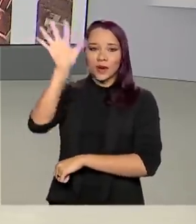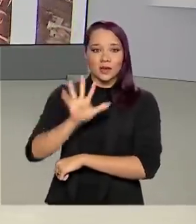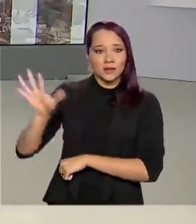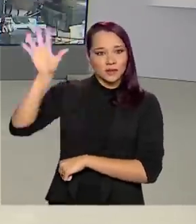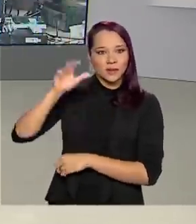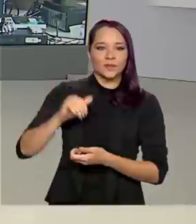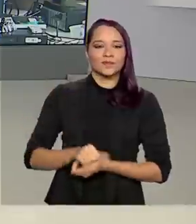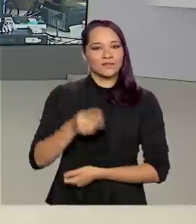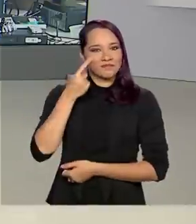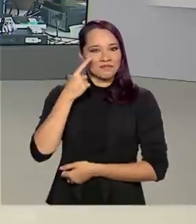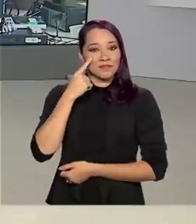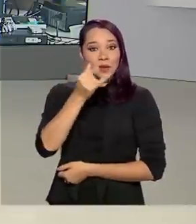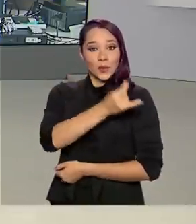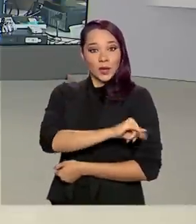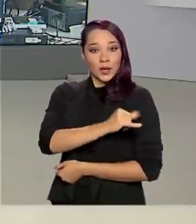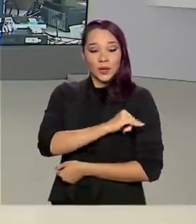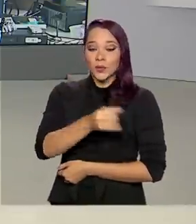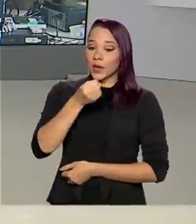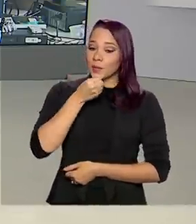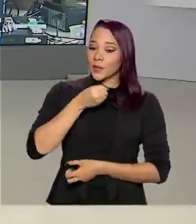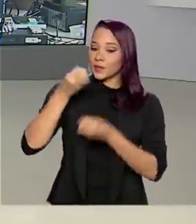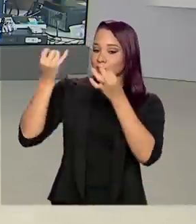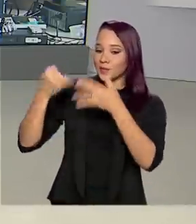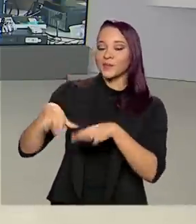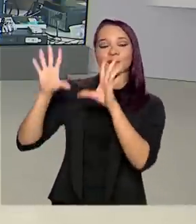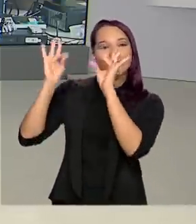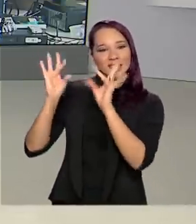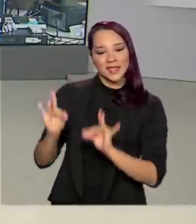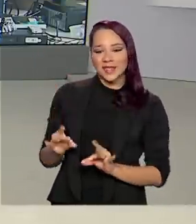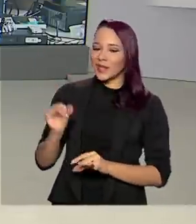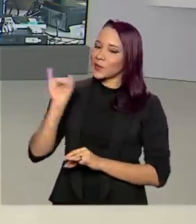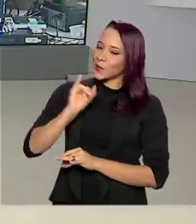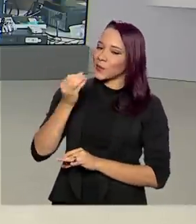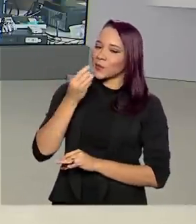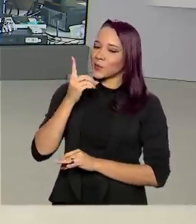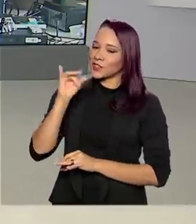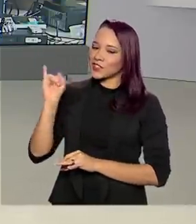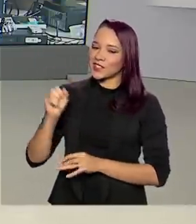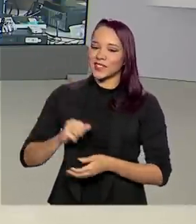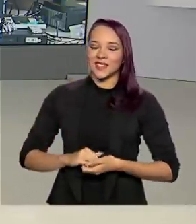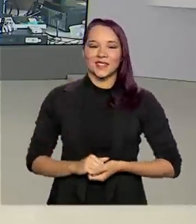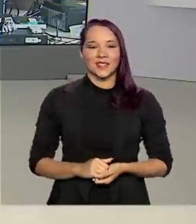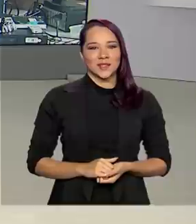Vamos ao Rio de Janeiro. O repórter Igor Santos conta os detalhes para a gente. Oi, Igor. Bom dia.